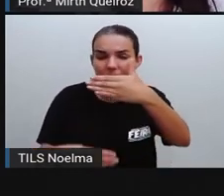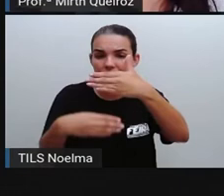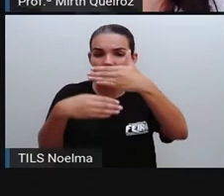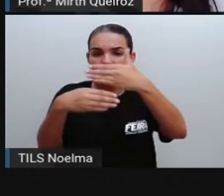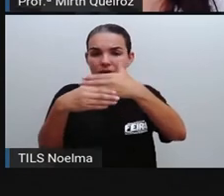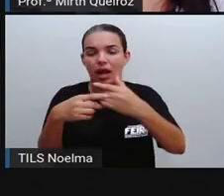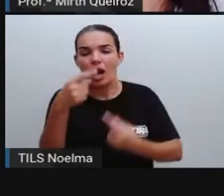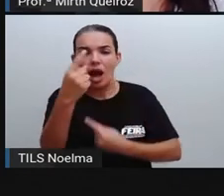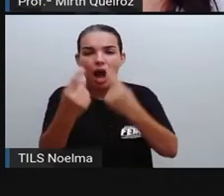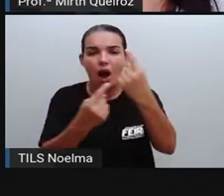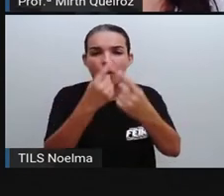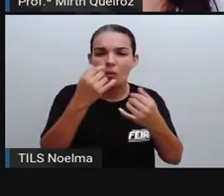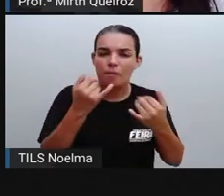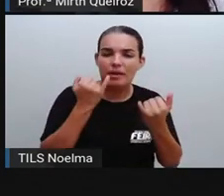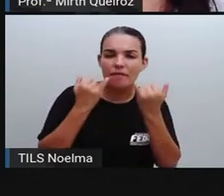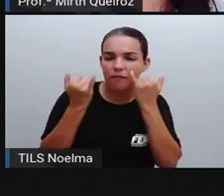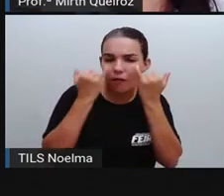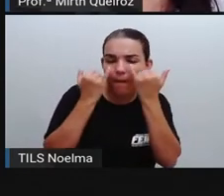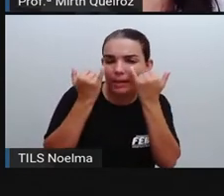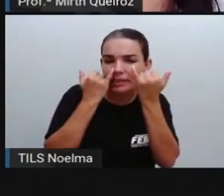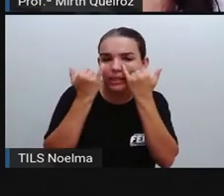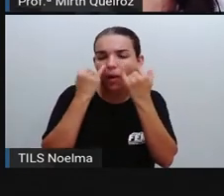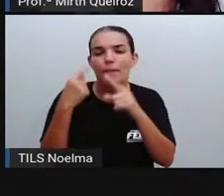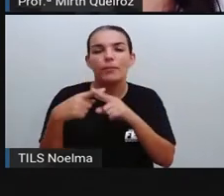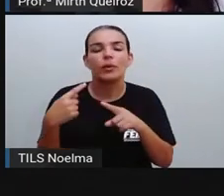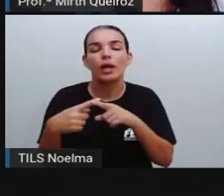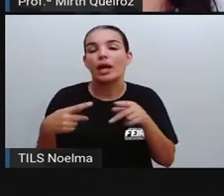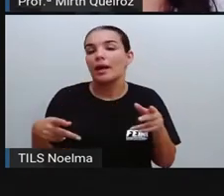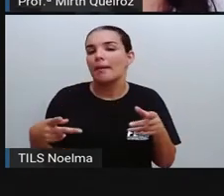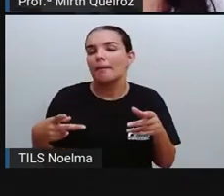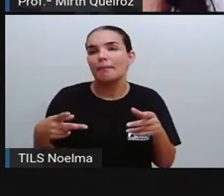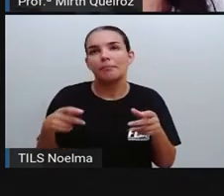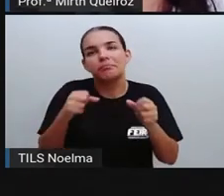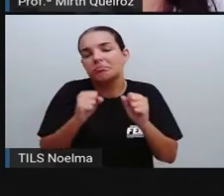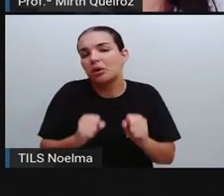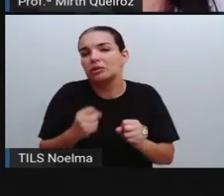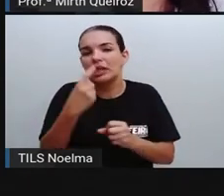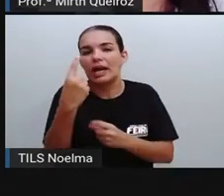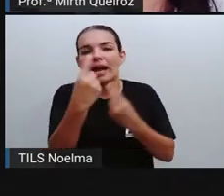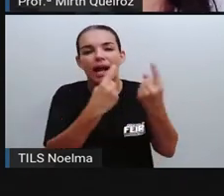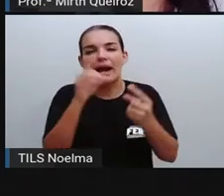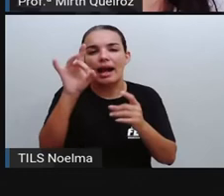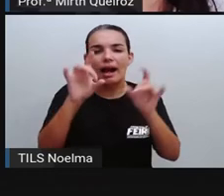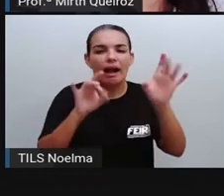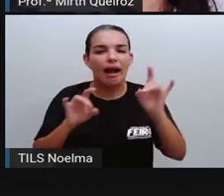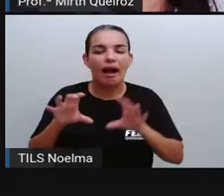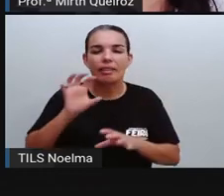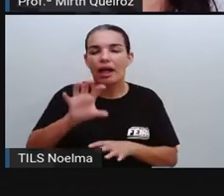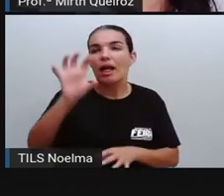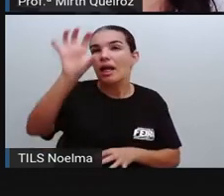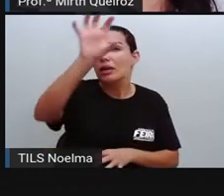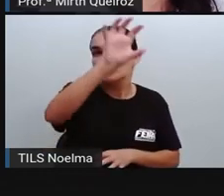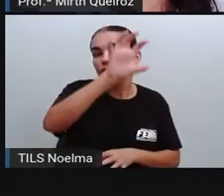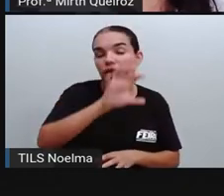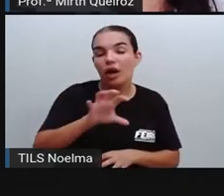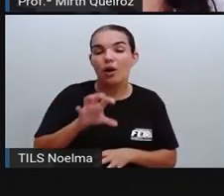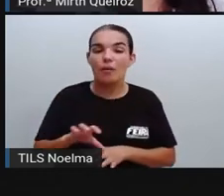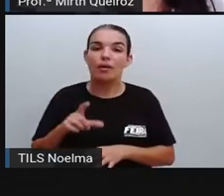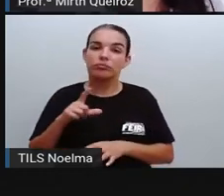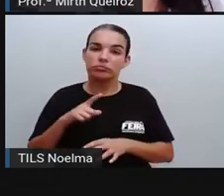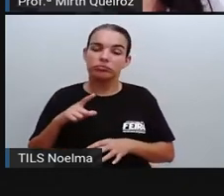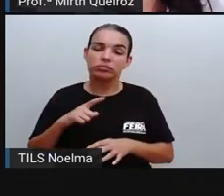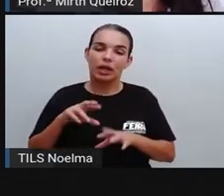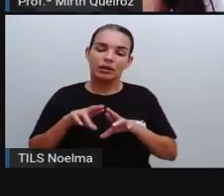onde cada região se apropria de uma forma, vão aparecendo esses elementos fantasiosos. Por serem passadas de geração para